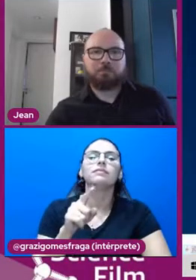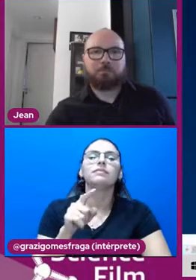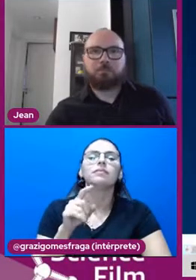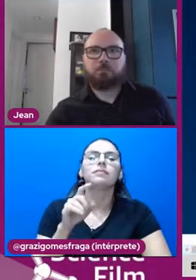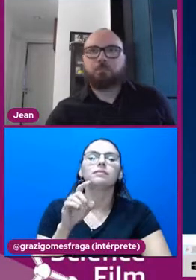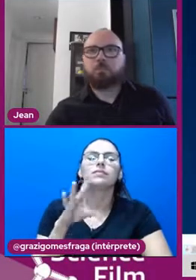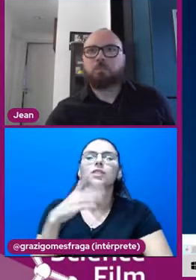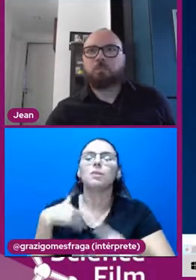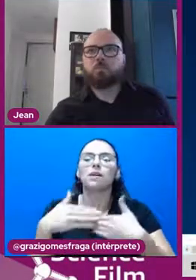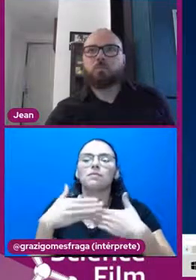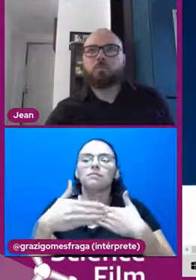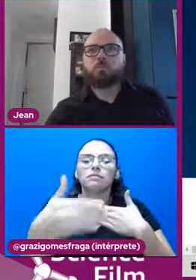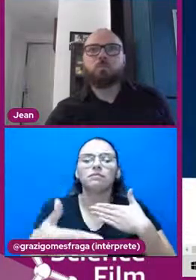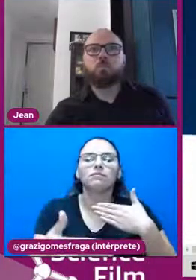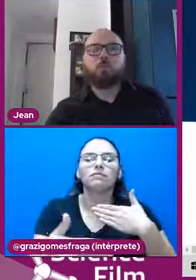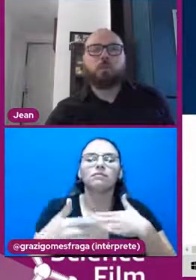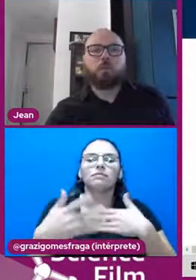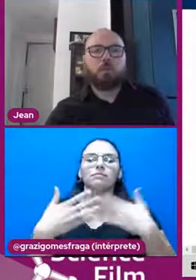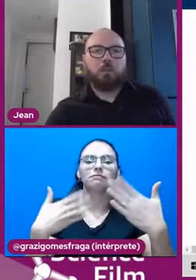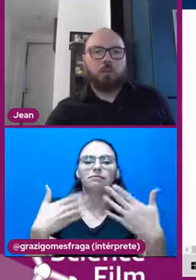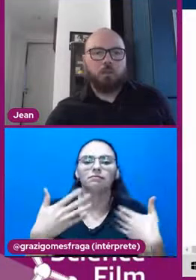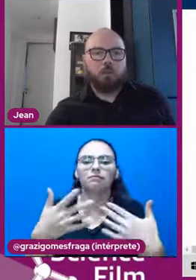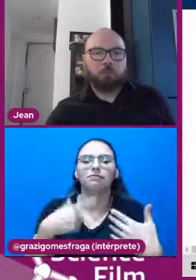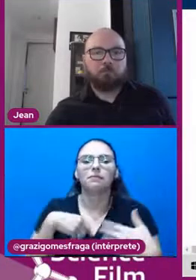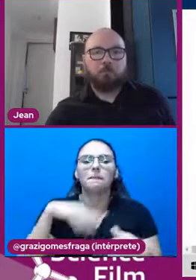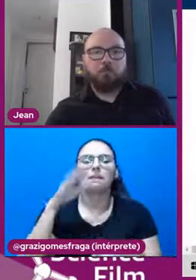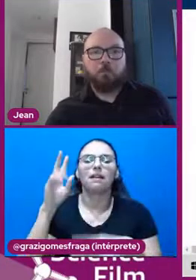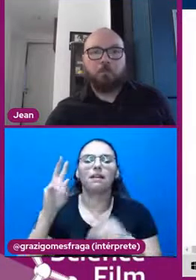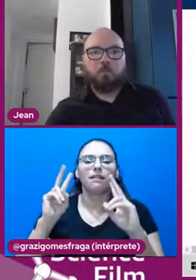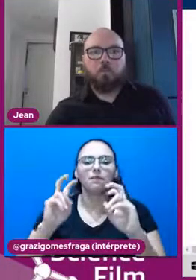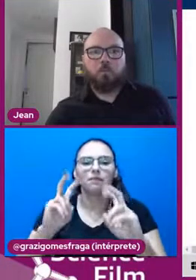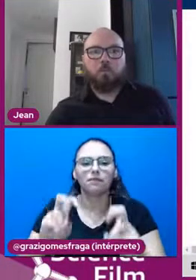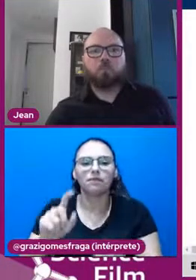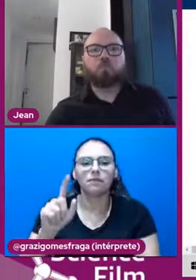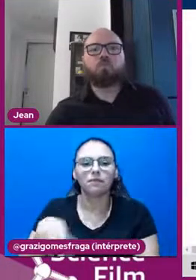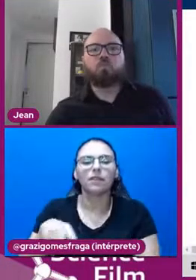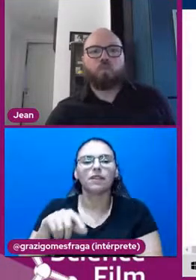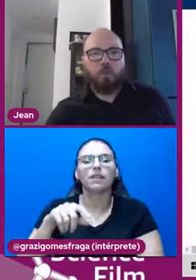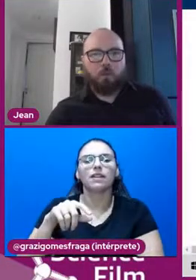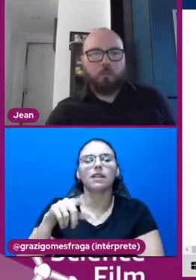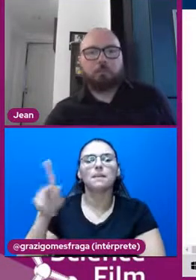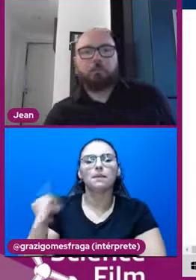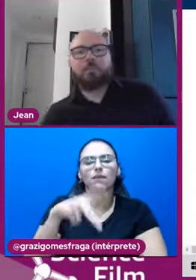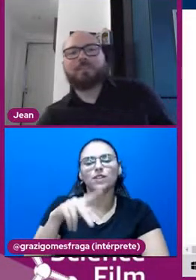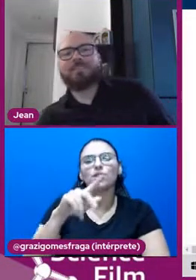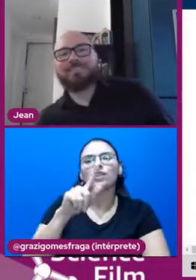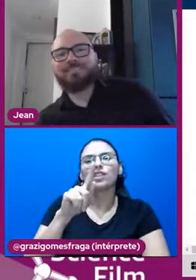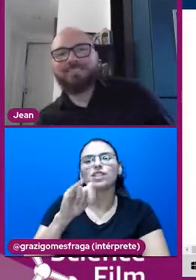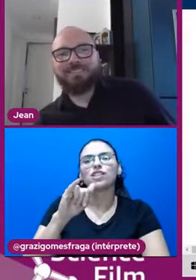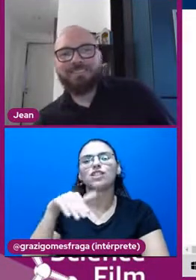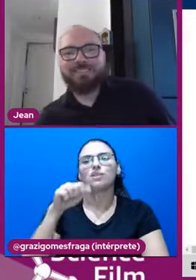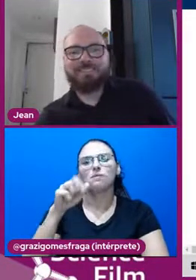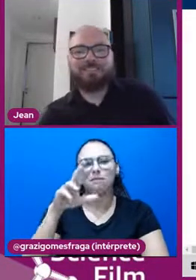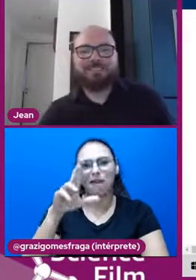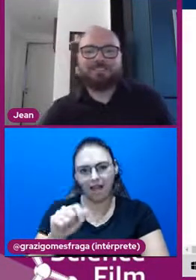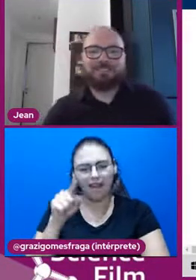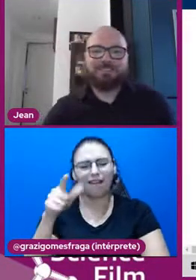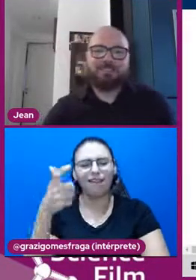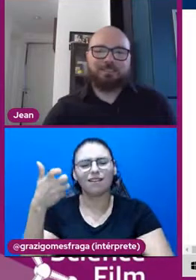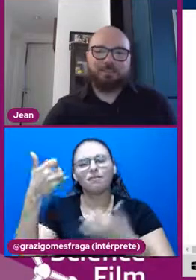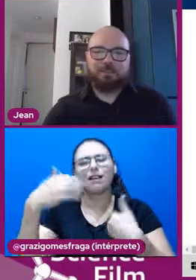adiantando um pouquinho aqui a conversa, porque a gente ainda quer conversar com a Gilmar, que é a professora que está aqui esperando a gente para falar um pouquinho da experiência